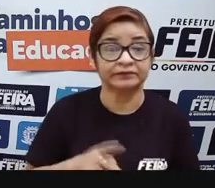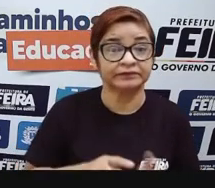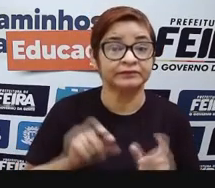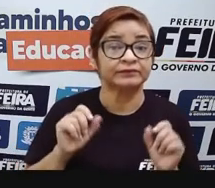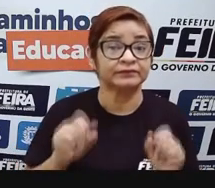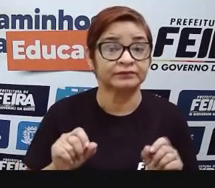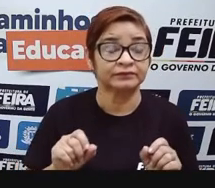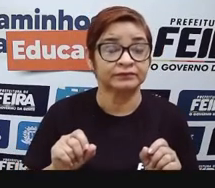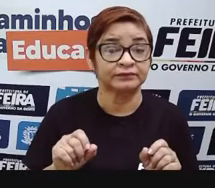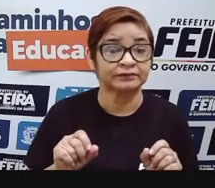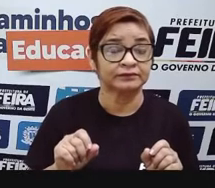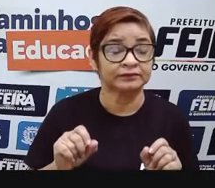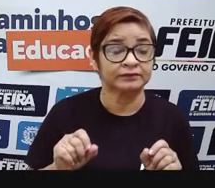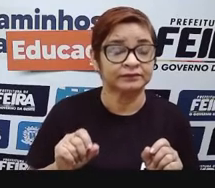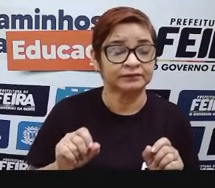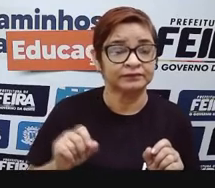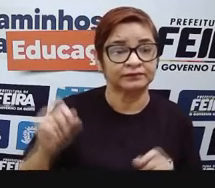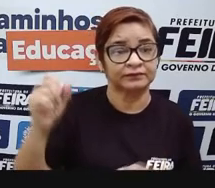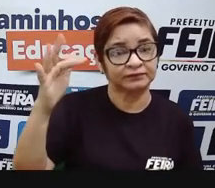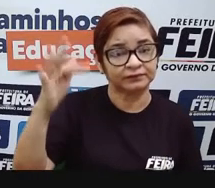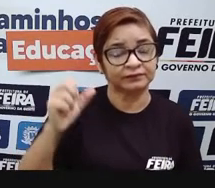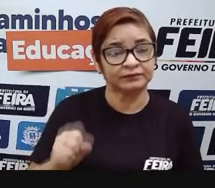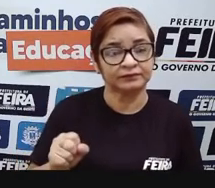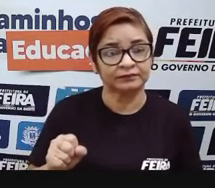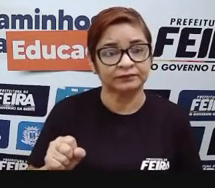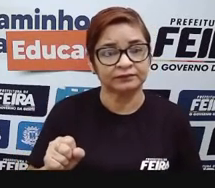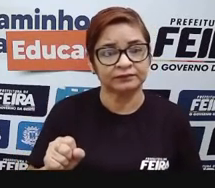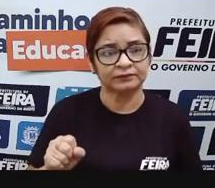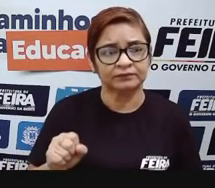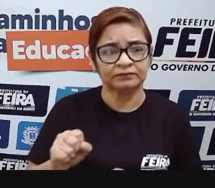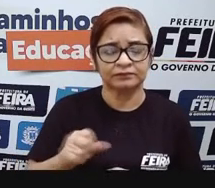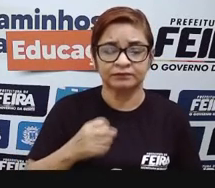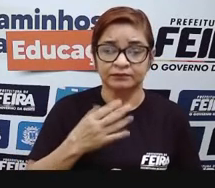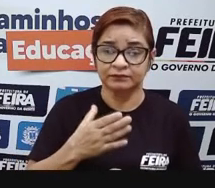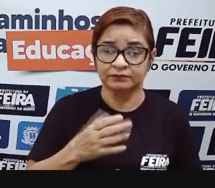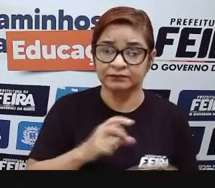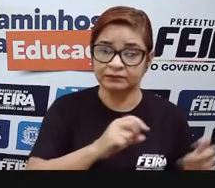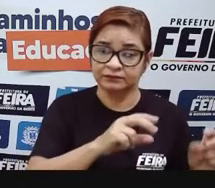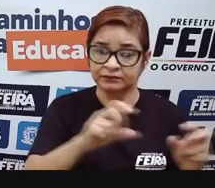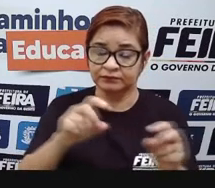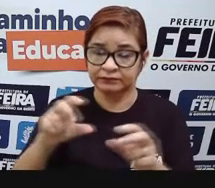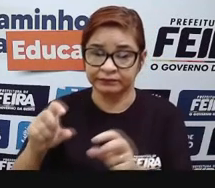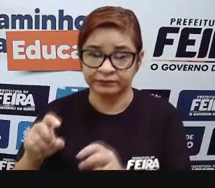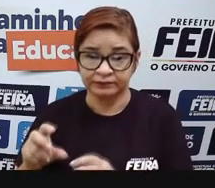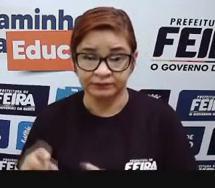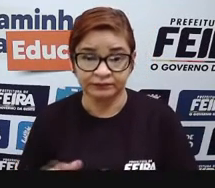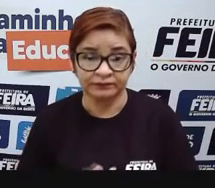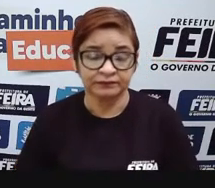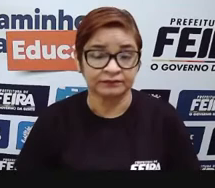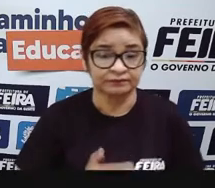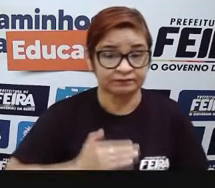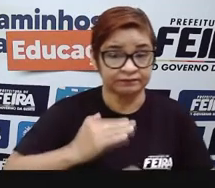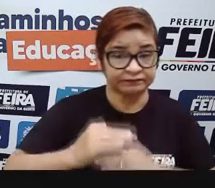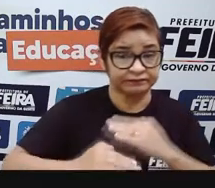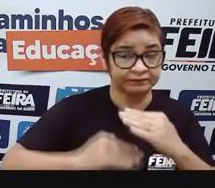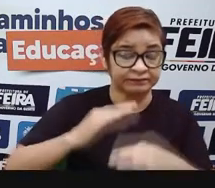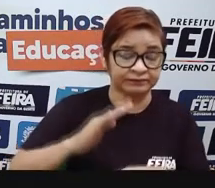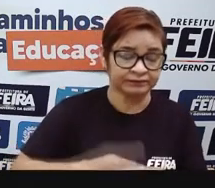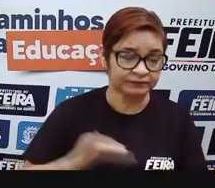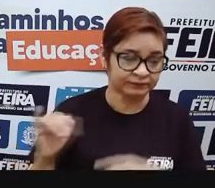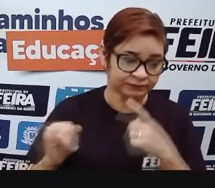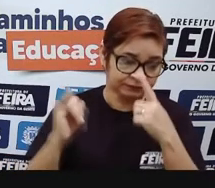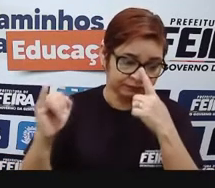Feira de Santana, a nossa princesa do sertão, tem muito forte o comércio, né? Que é o segmento de maior importância